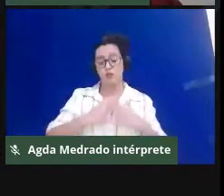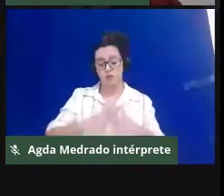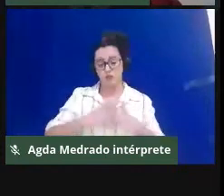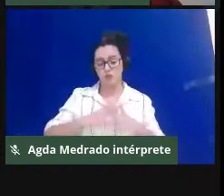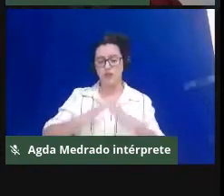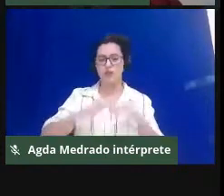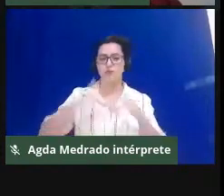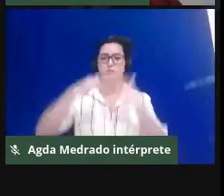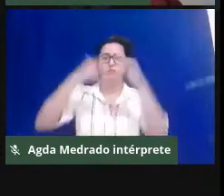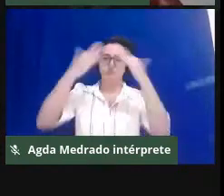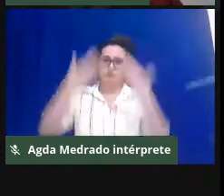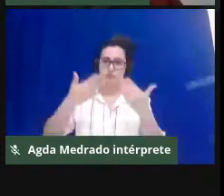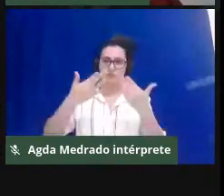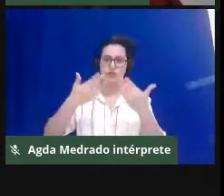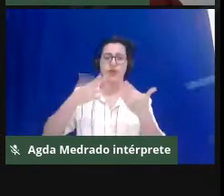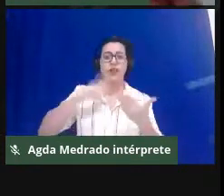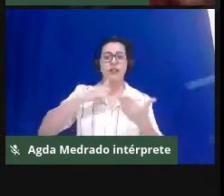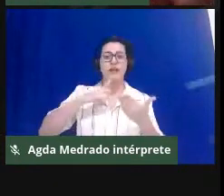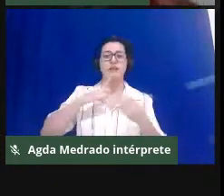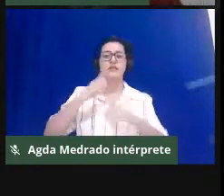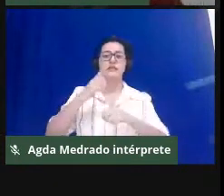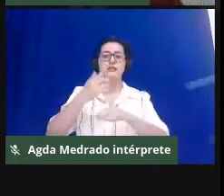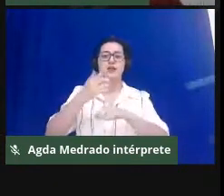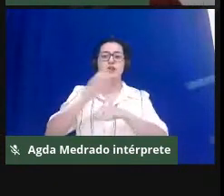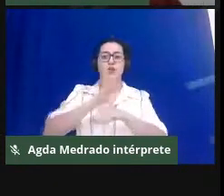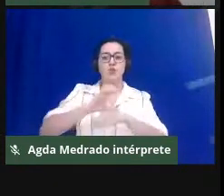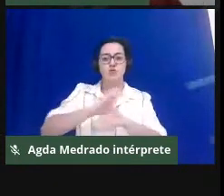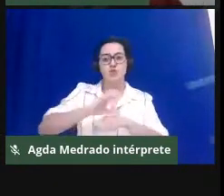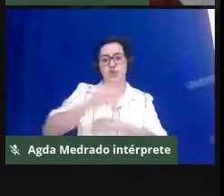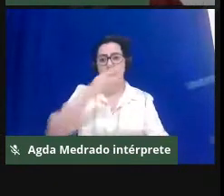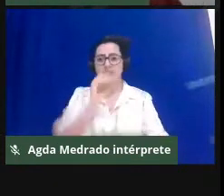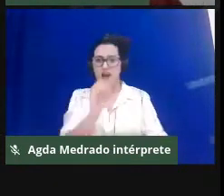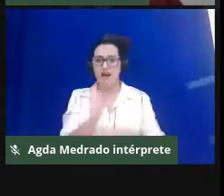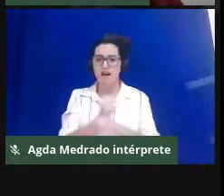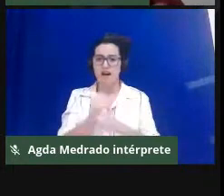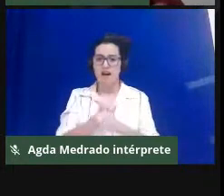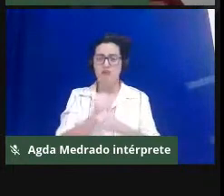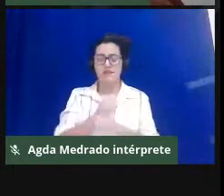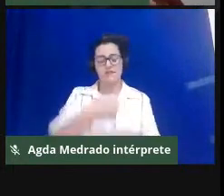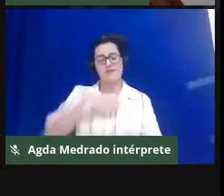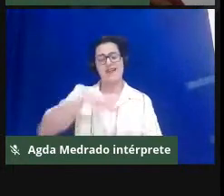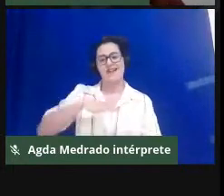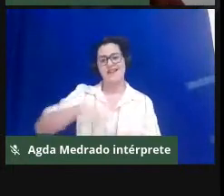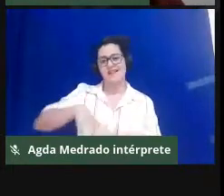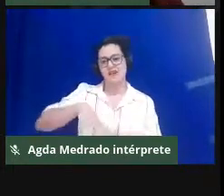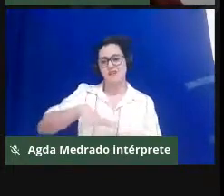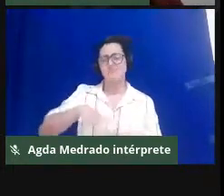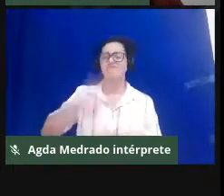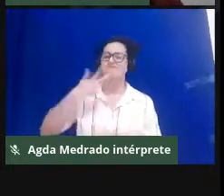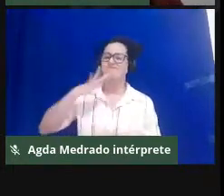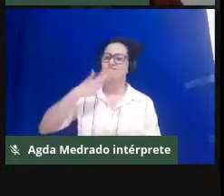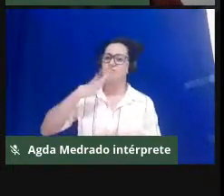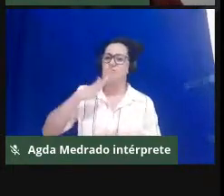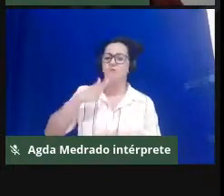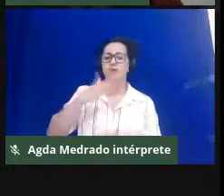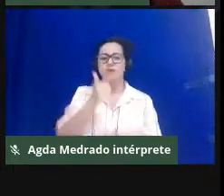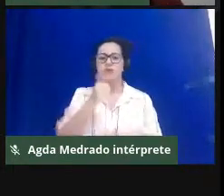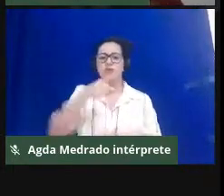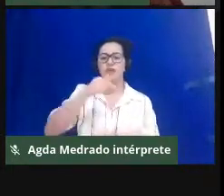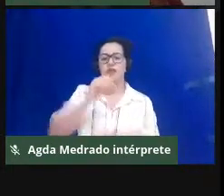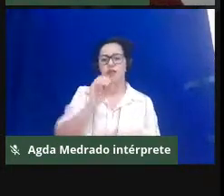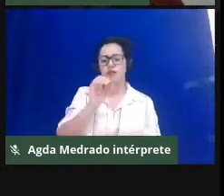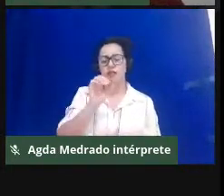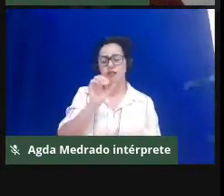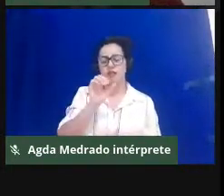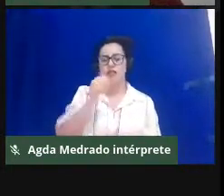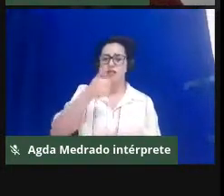anos de constituição, no caso da Bahia, nesses 30 anos, mais de 178 comunidades quilombolas